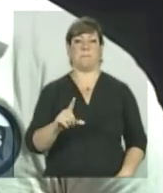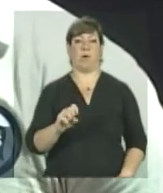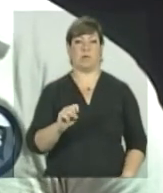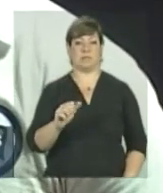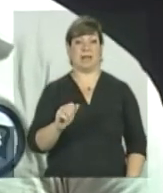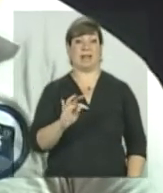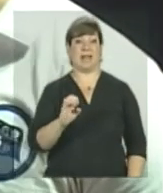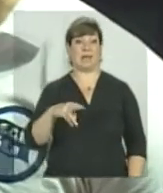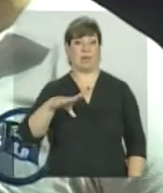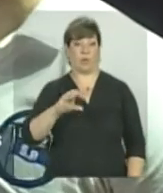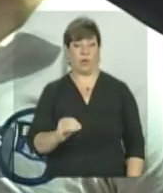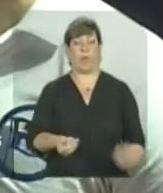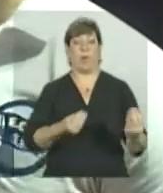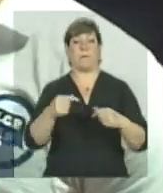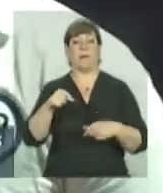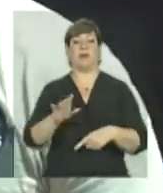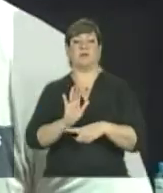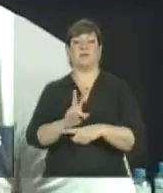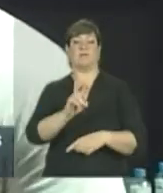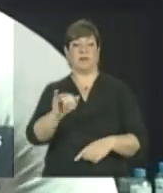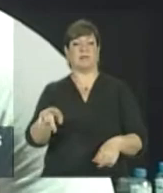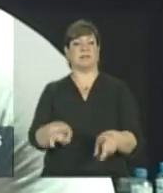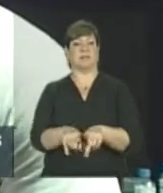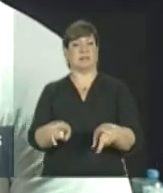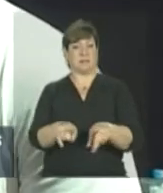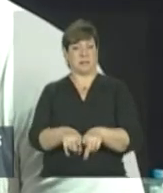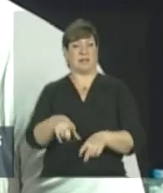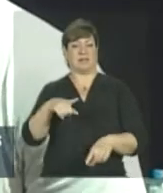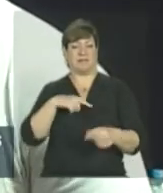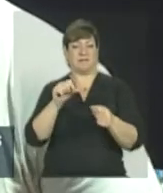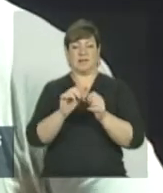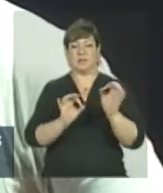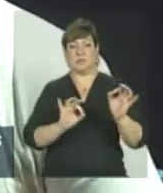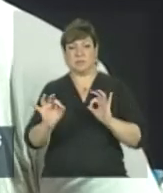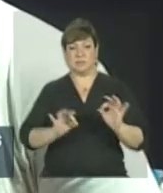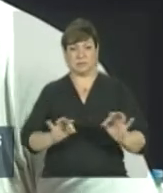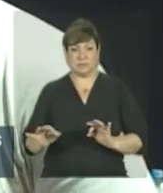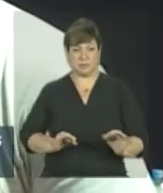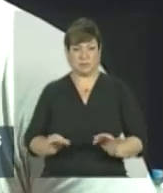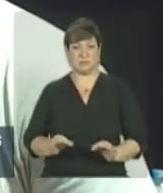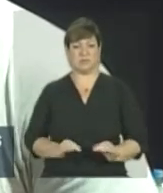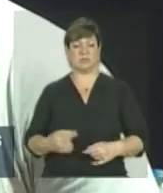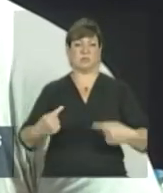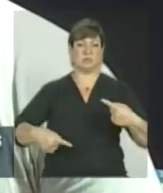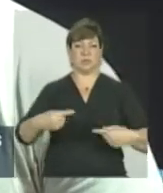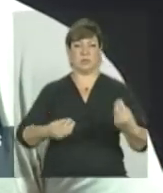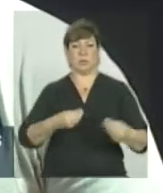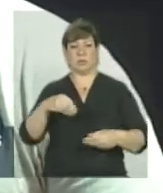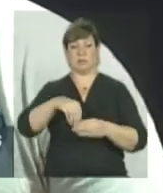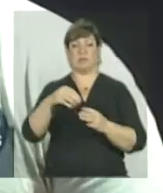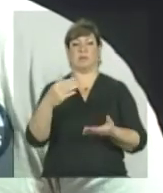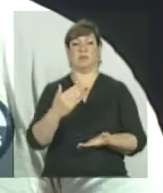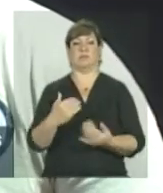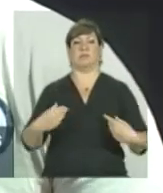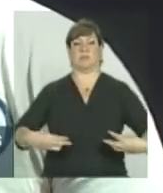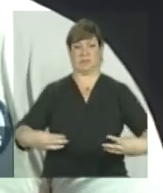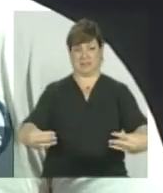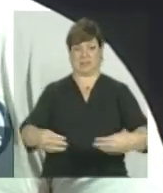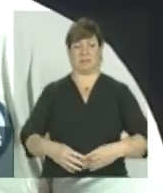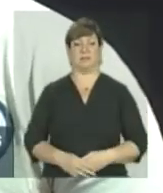que vai ser ainda elaborada, vai ser ainda discutida dentro do Ministério?